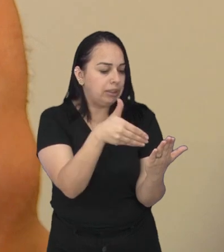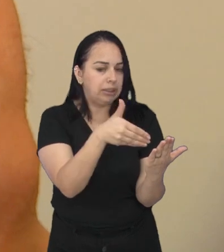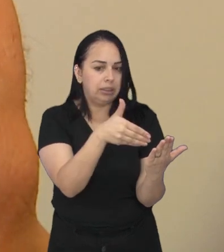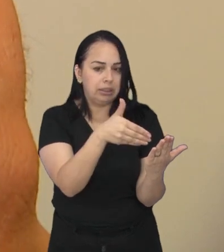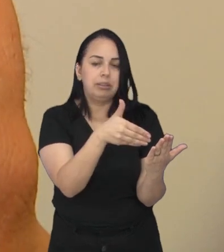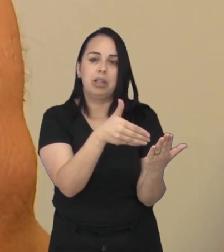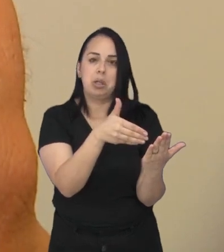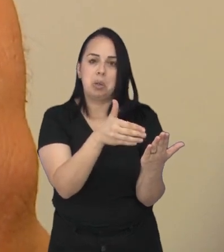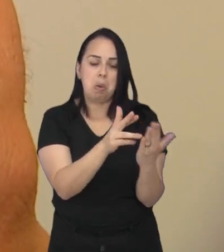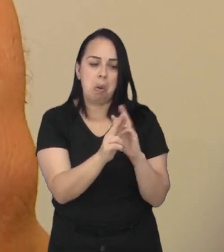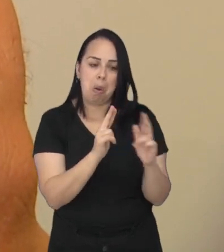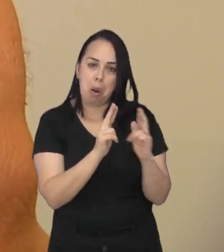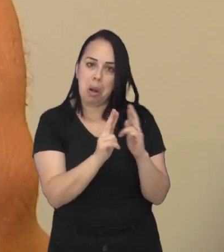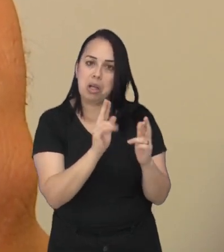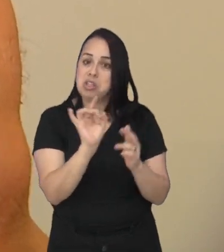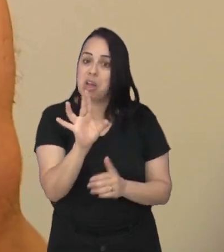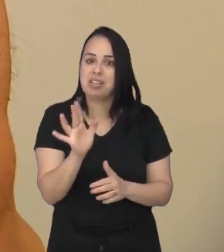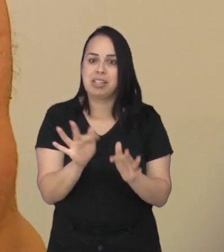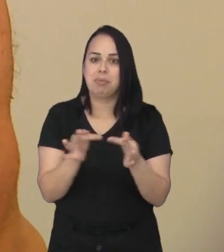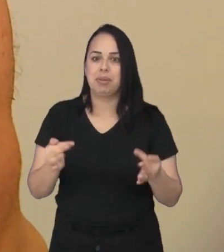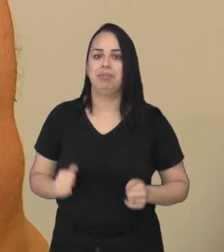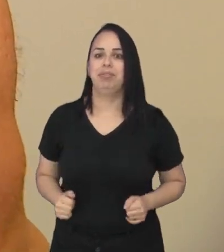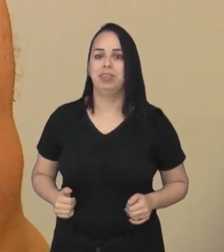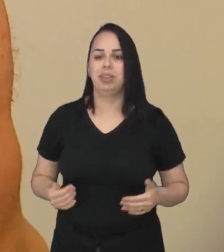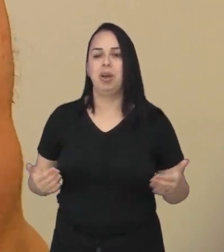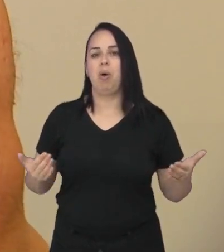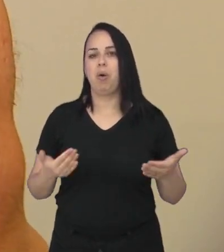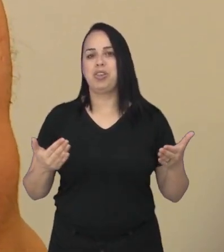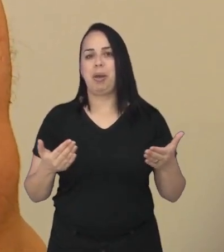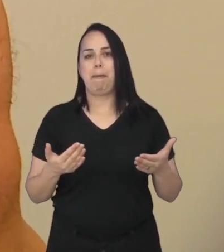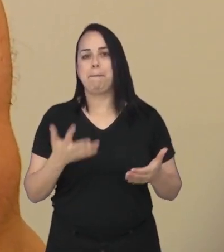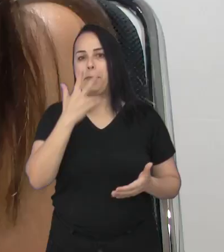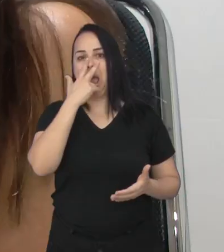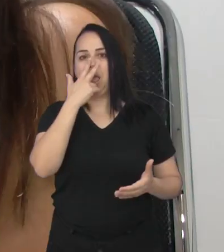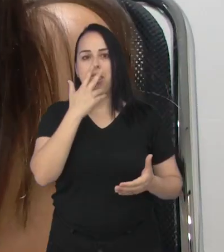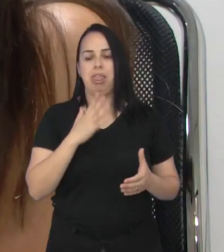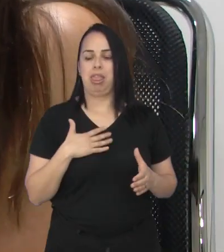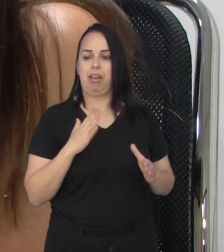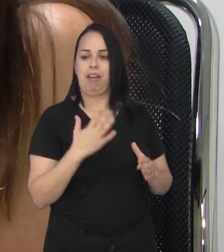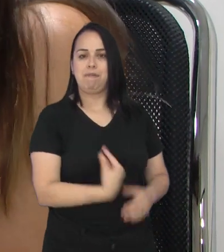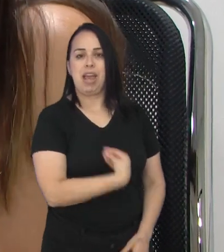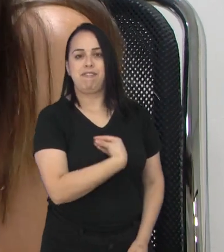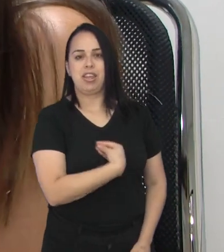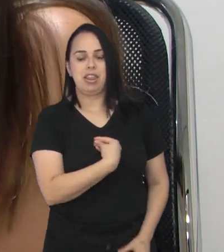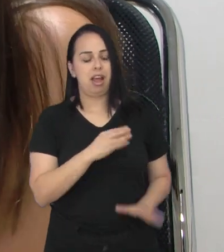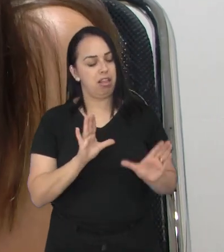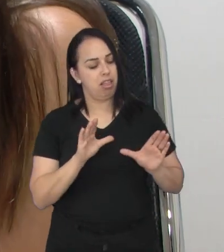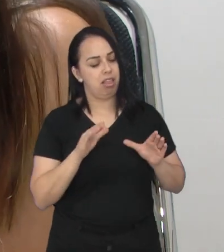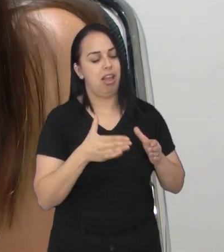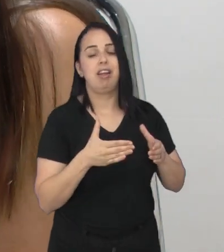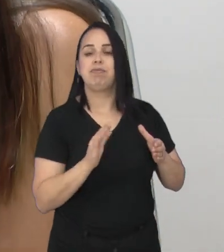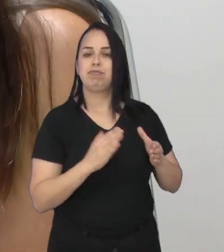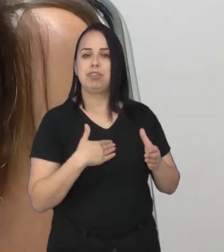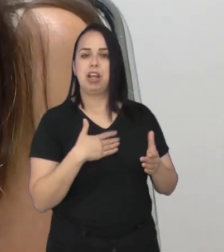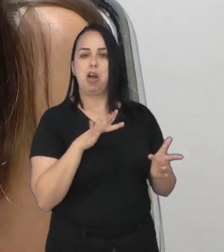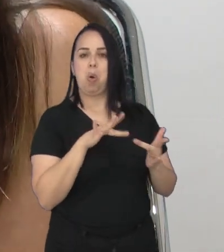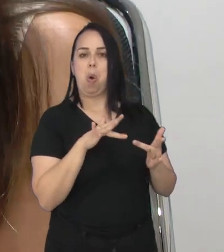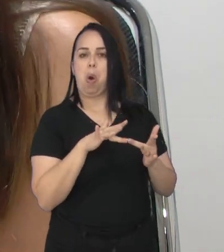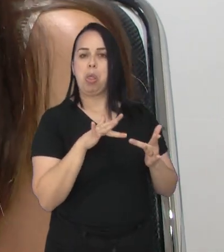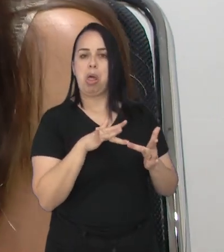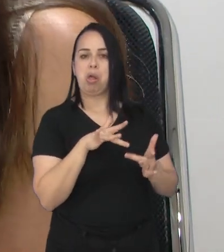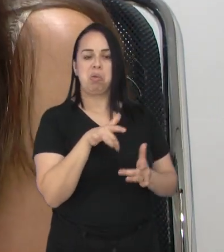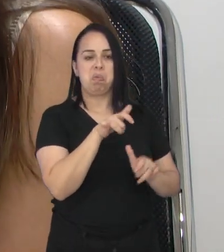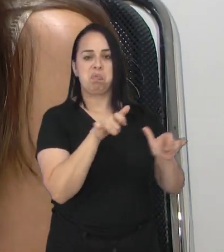Basta uma tela para entreter ou se relacionar com pessoas. Hoje eu acabo criando um mundo paralelo, né? Eu vivo uma